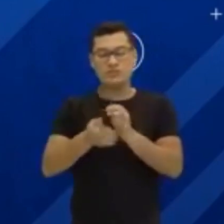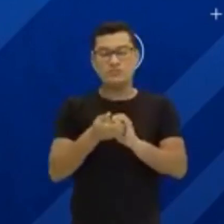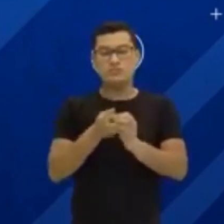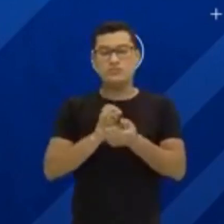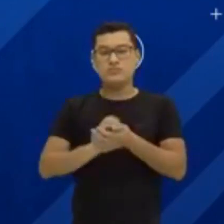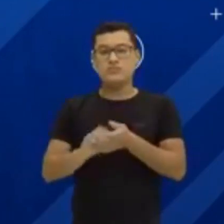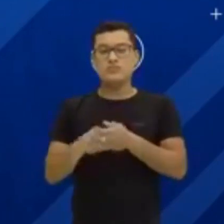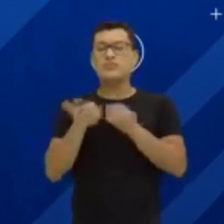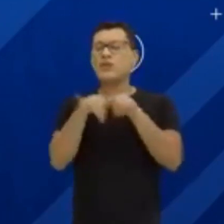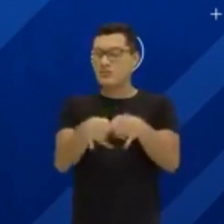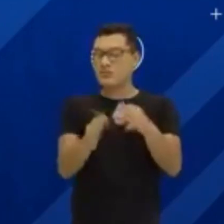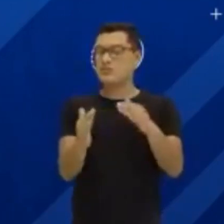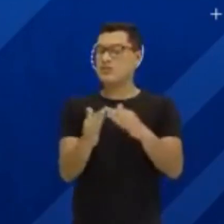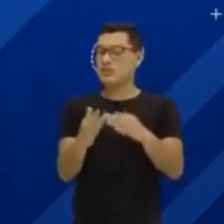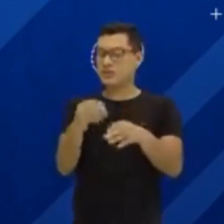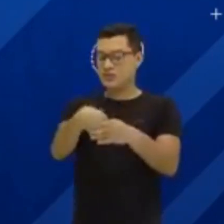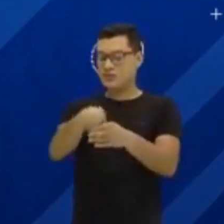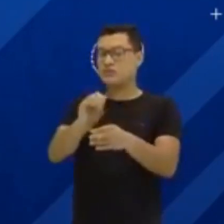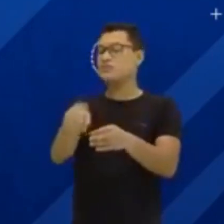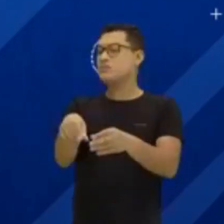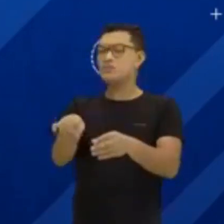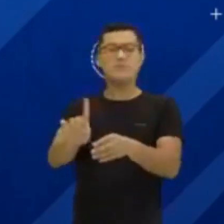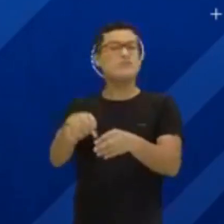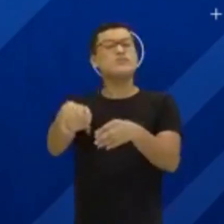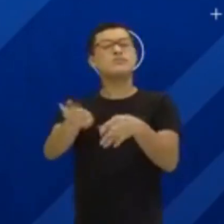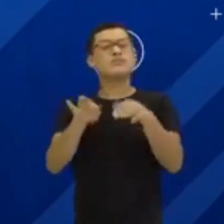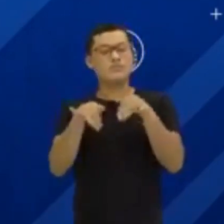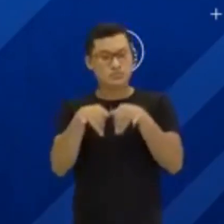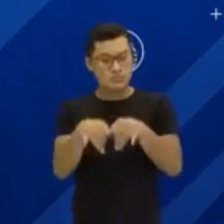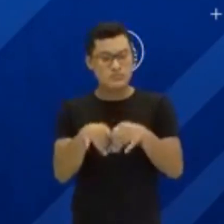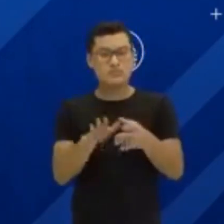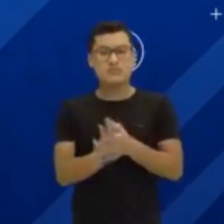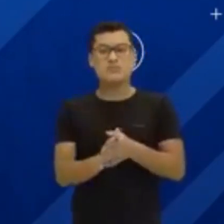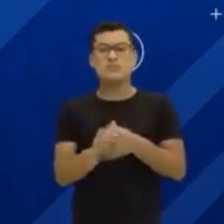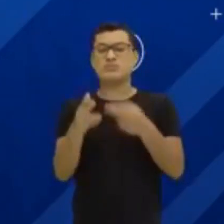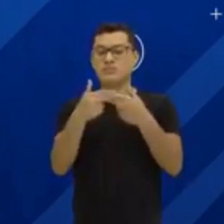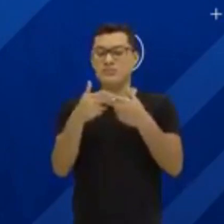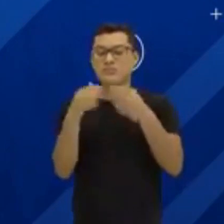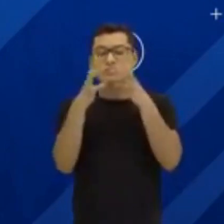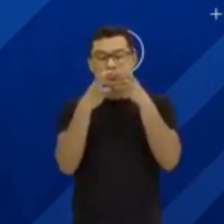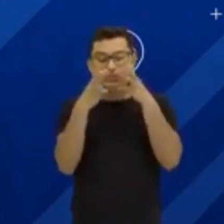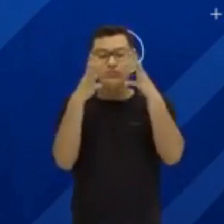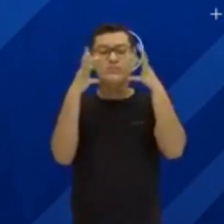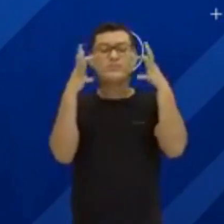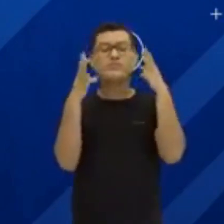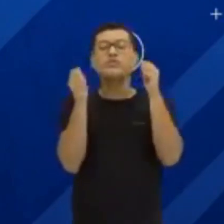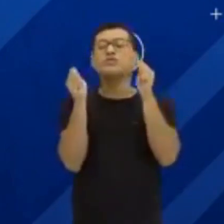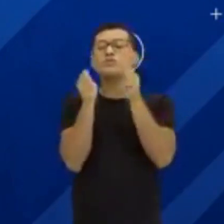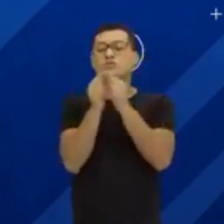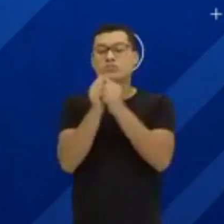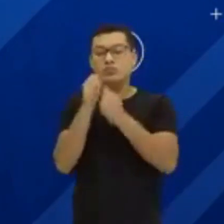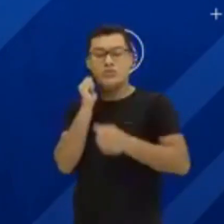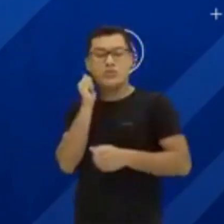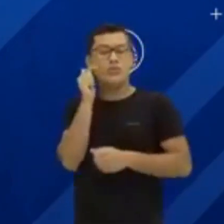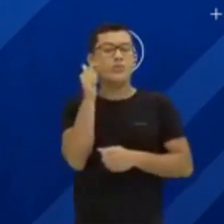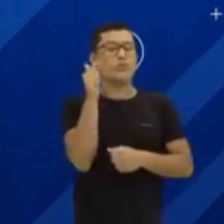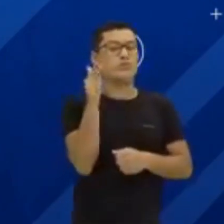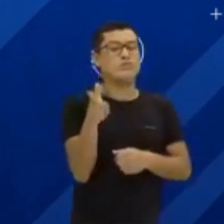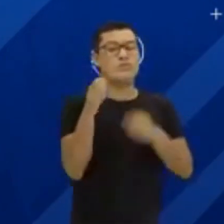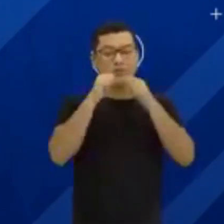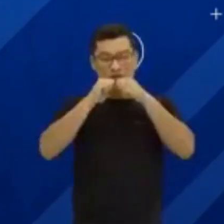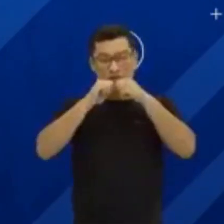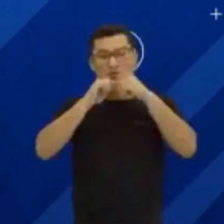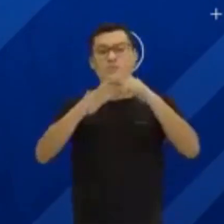evite sair de casa. Mas se você tiver que sair, utilize máscaras. Juntos, iremos superar essa pandemia.